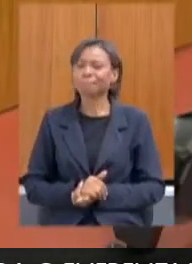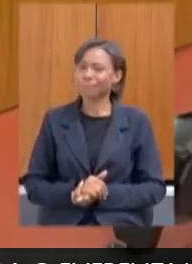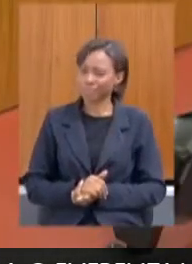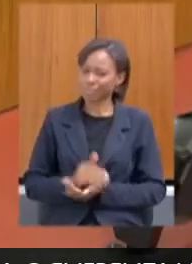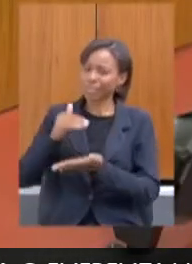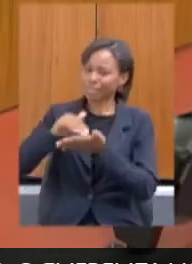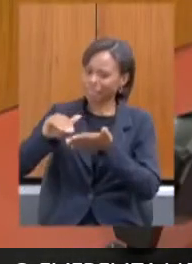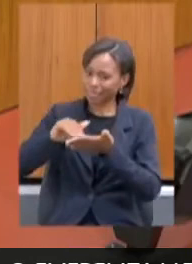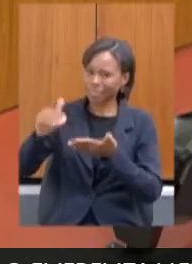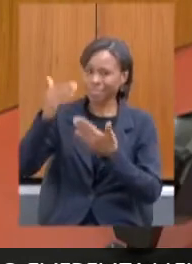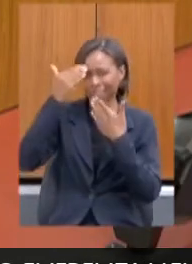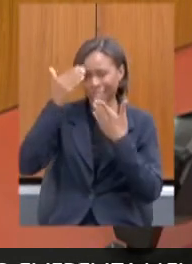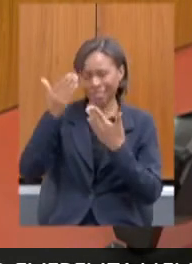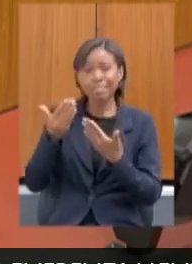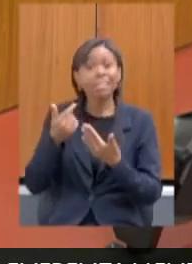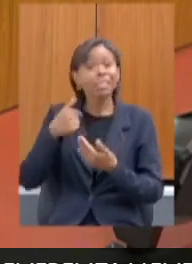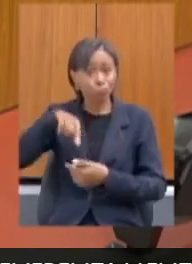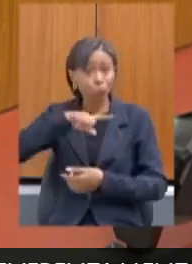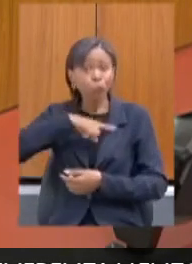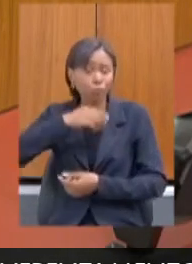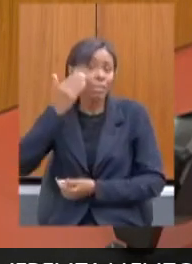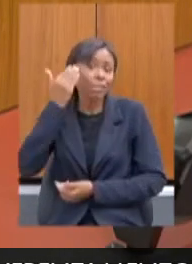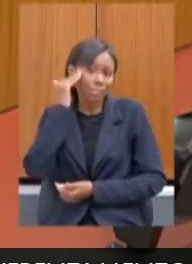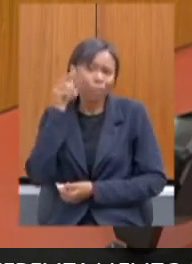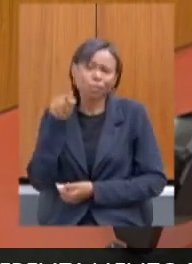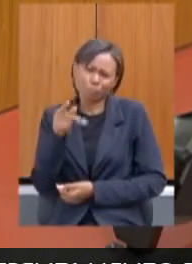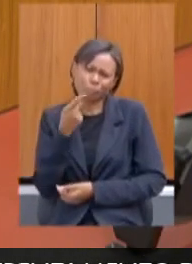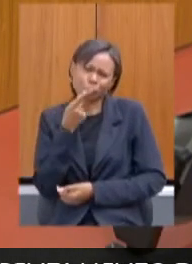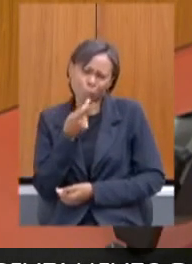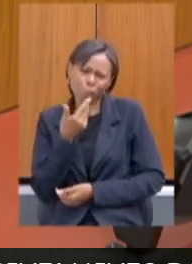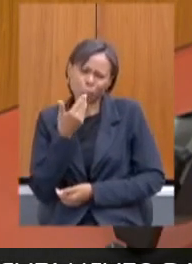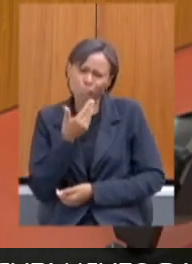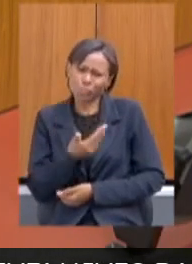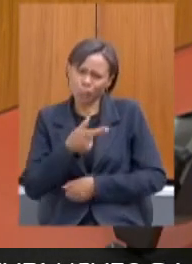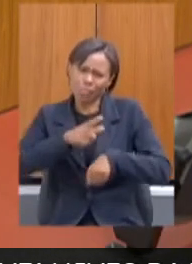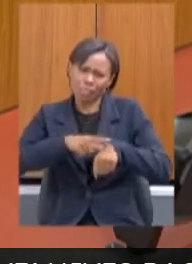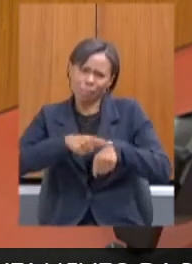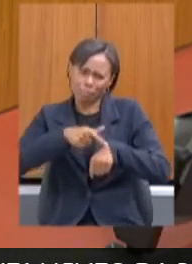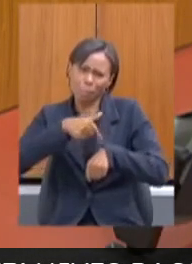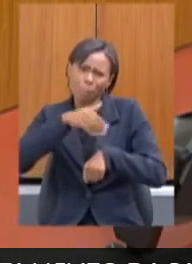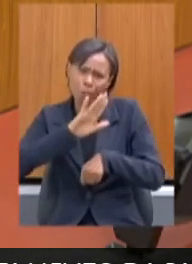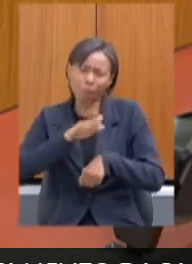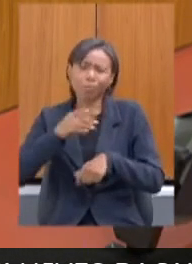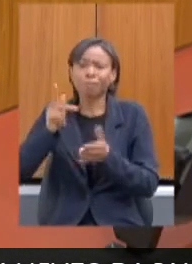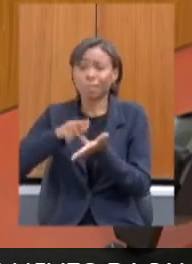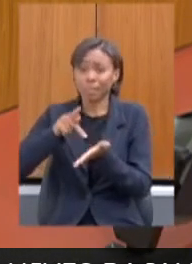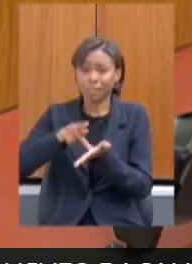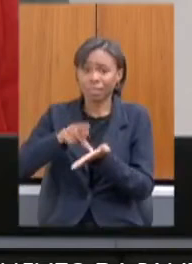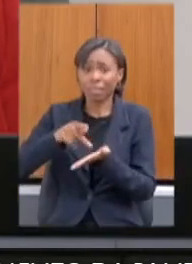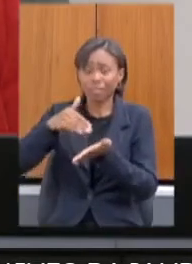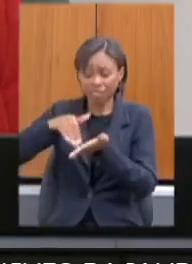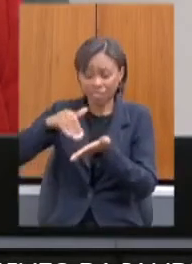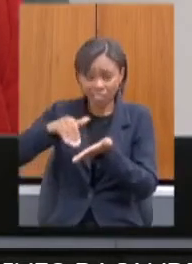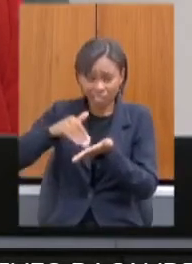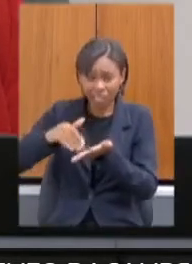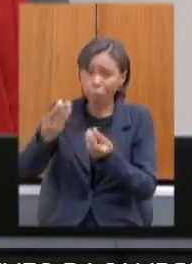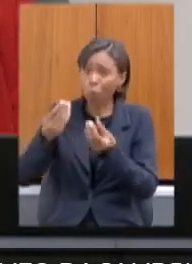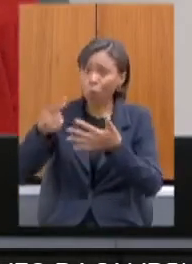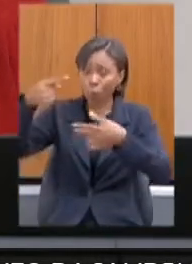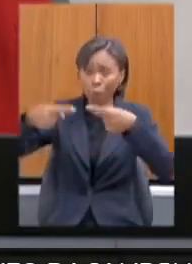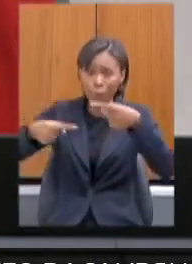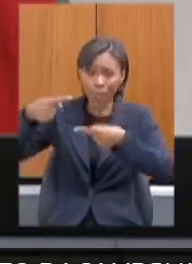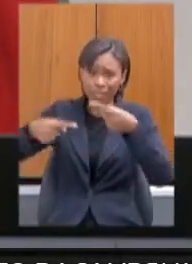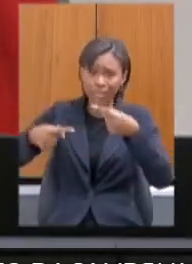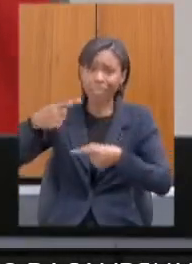Obrigada, secretária. A gente até entendeu o apelo dela, e, de fato, são muitas políticas dentro da secretaria, em vez de 20 minutos, gente até